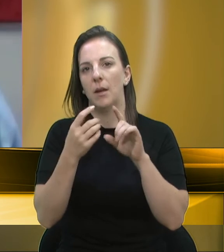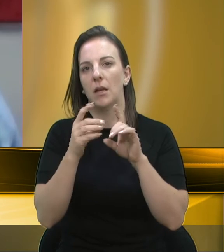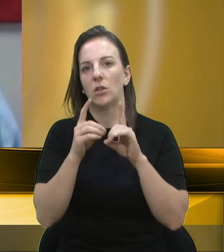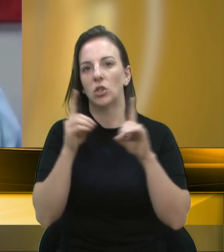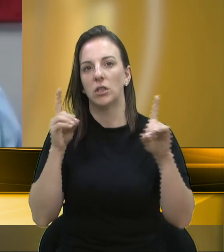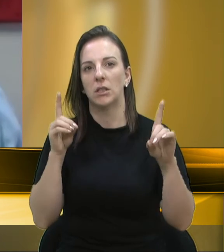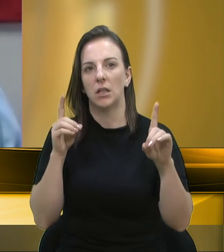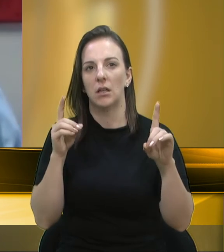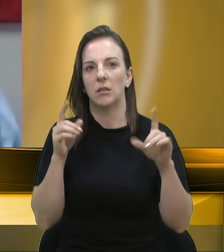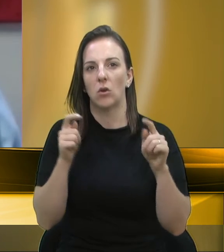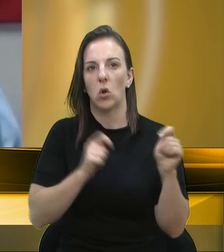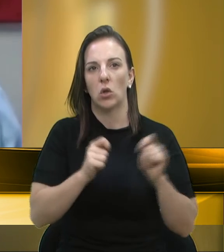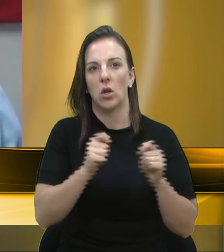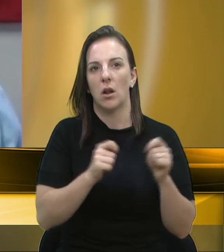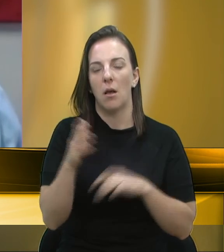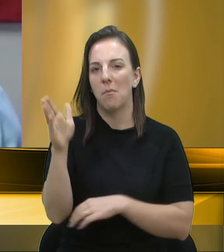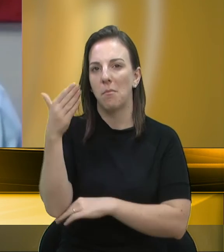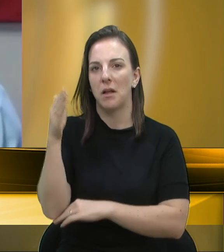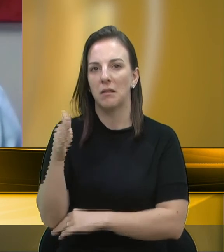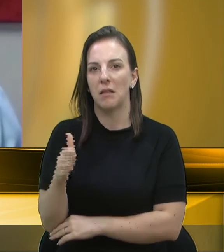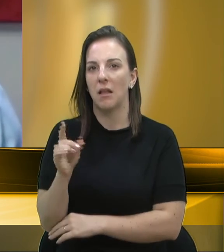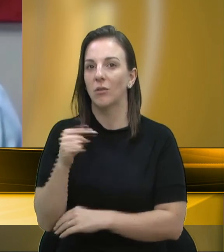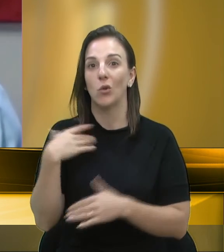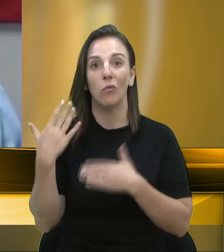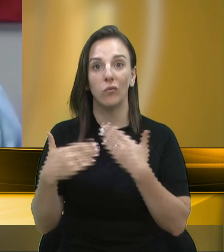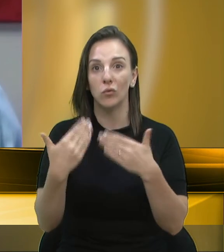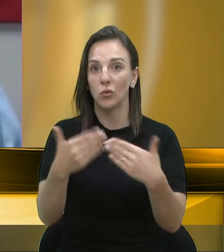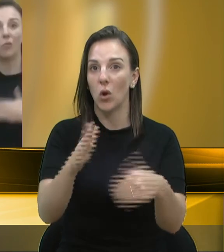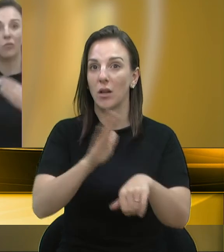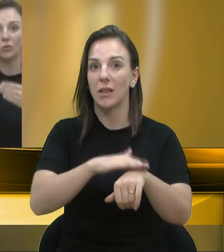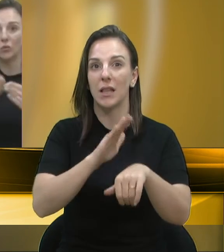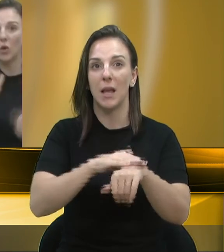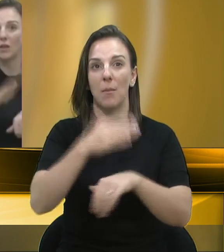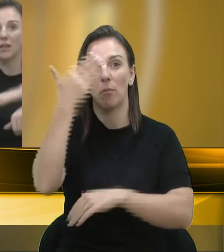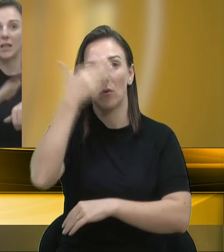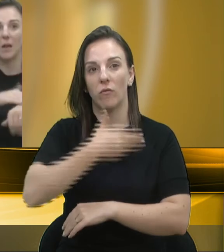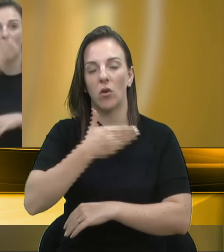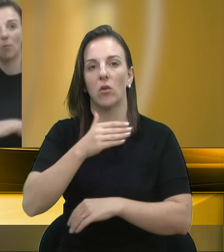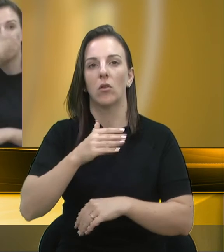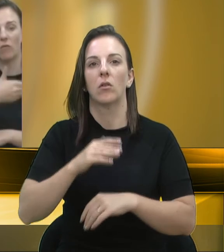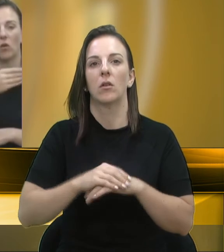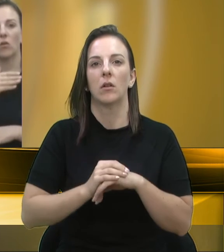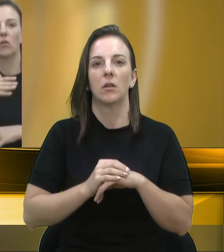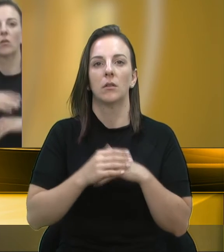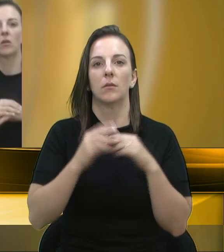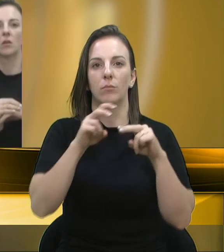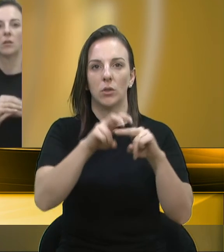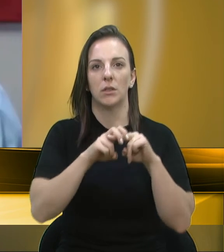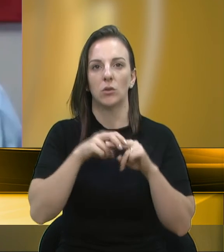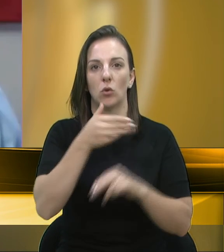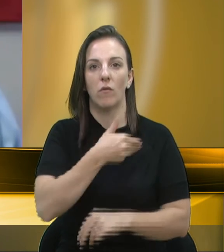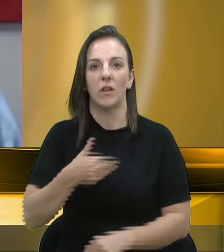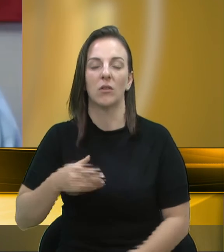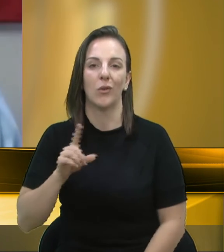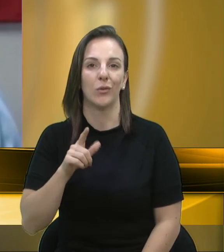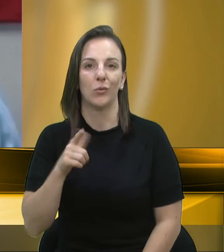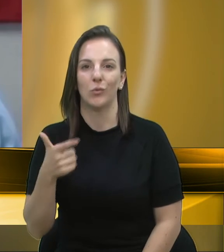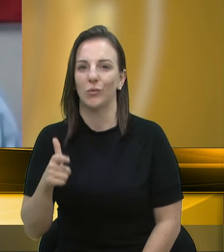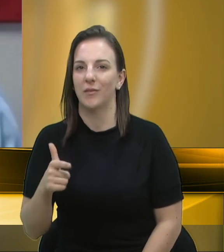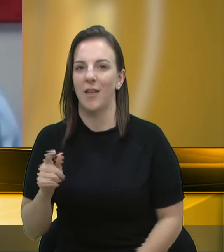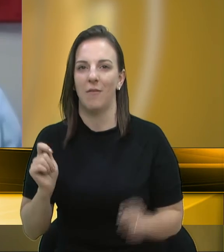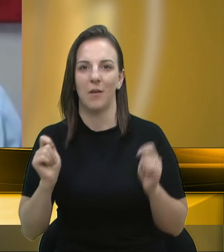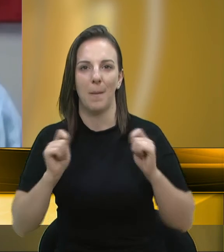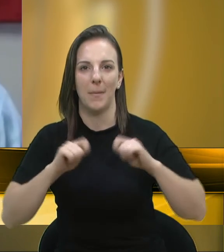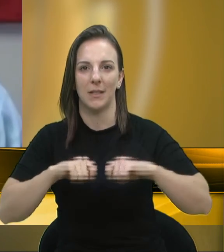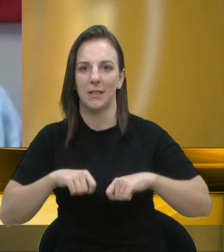banderolas, não funcionam. O tempo provou. Cada vez aumenta mais. E a questão é o governador não foi capaz de abrir a